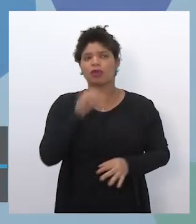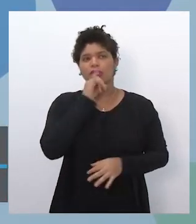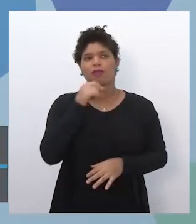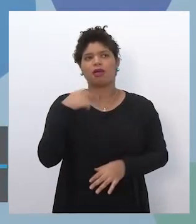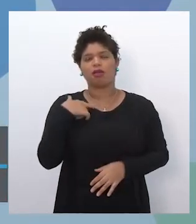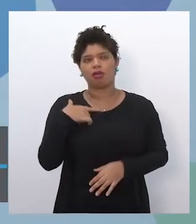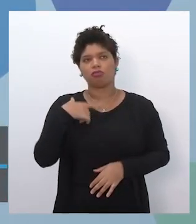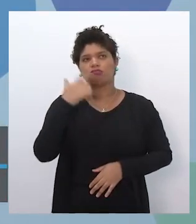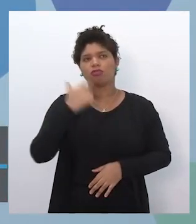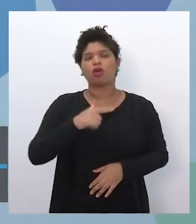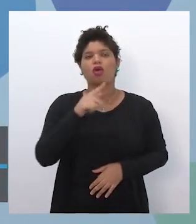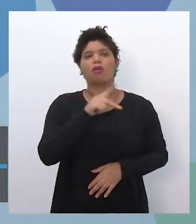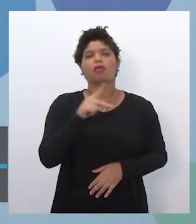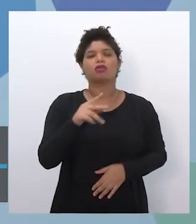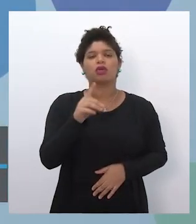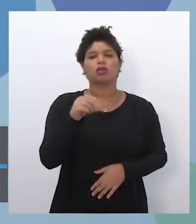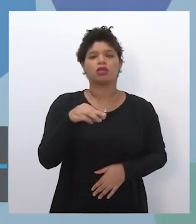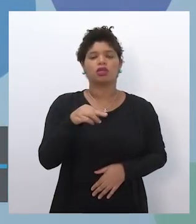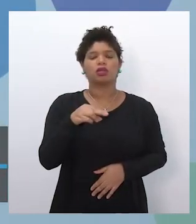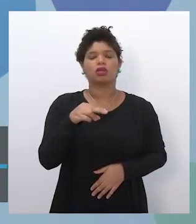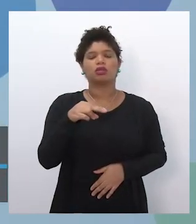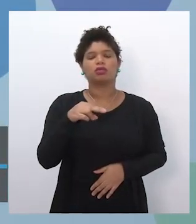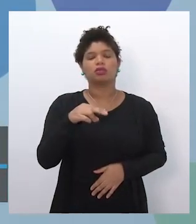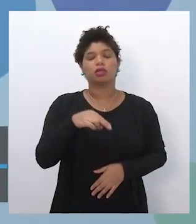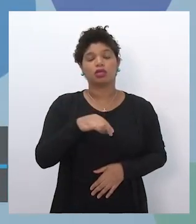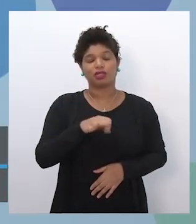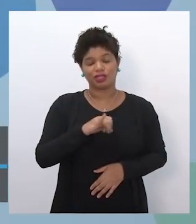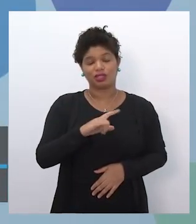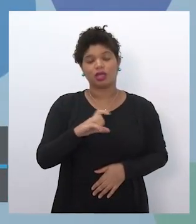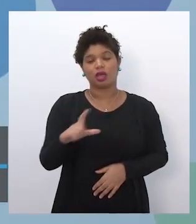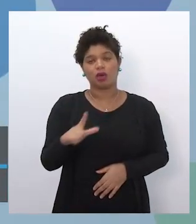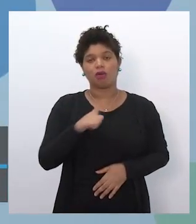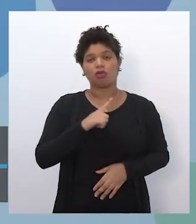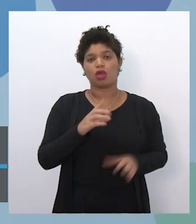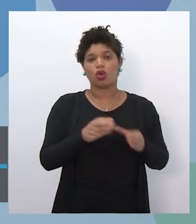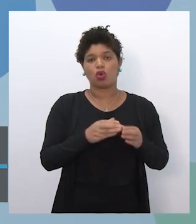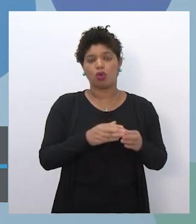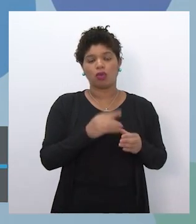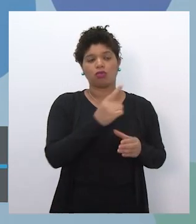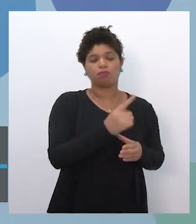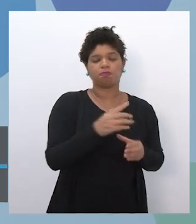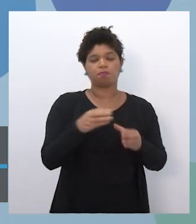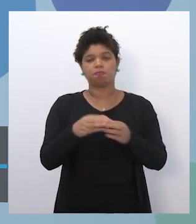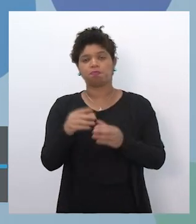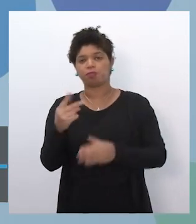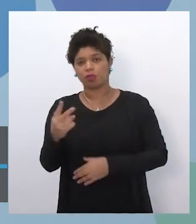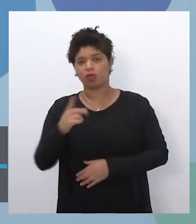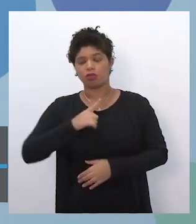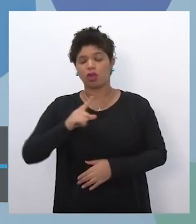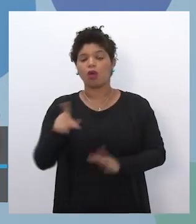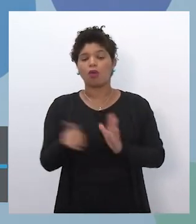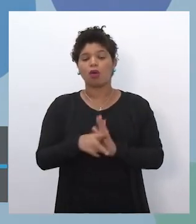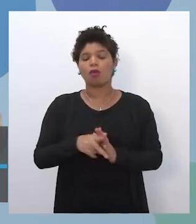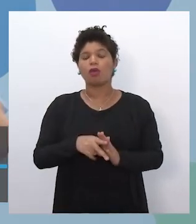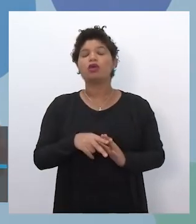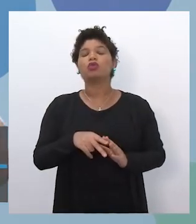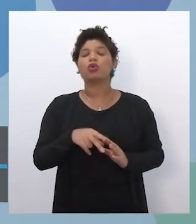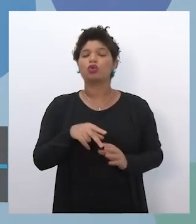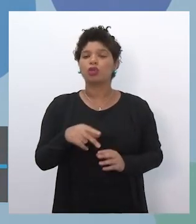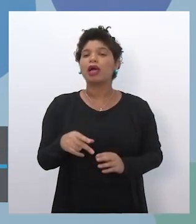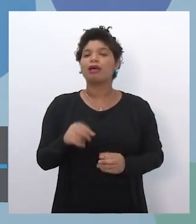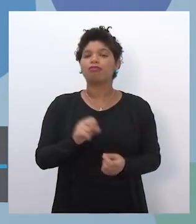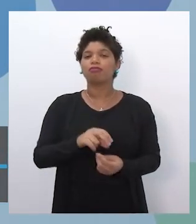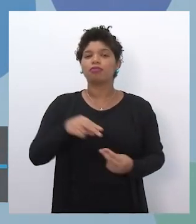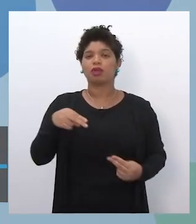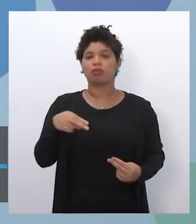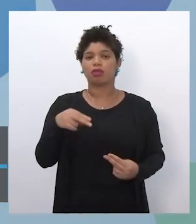tenho lá dois grupos que eu vou orientar estudos no âmbito da iniciativa híbrida e eu vou ter lá os dois grupos lá